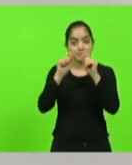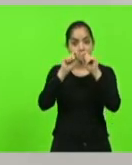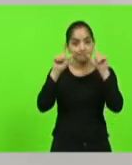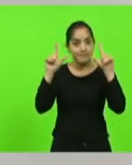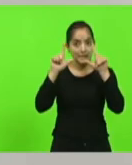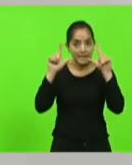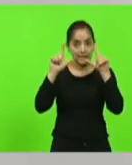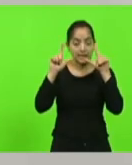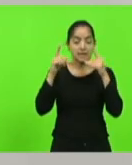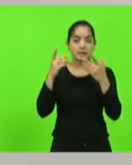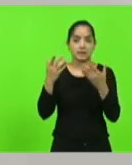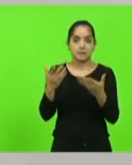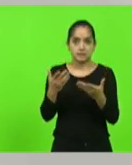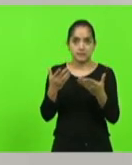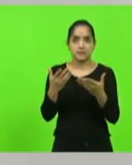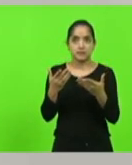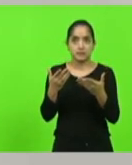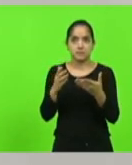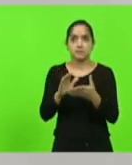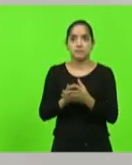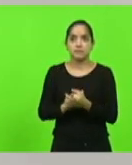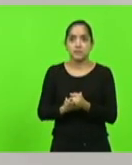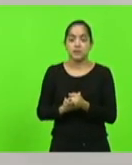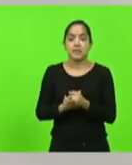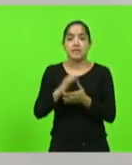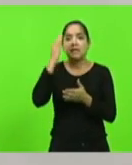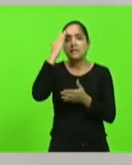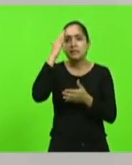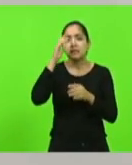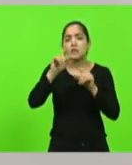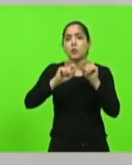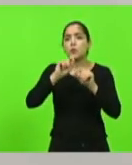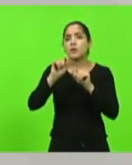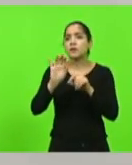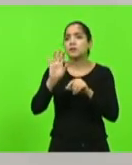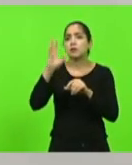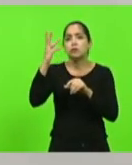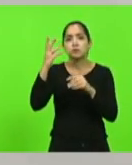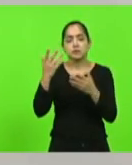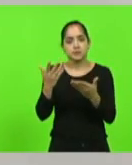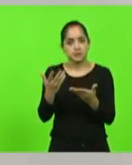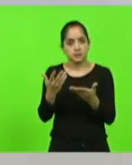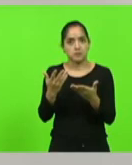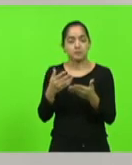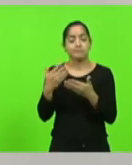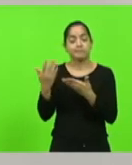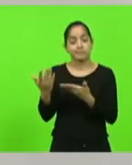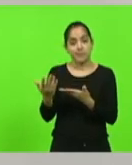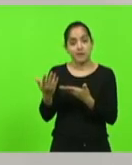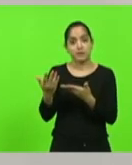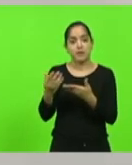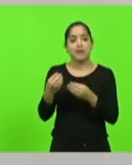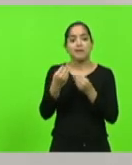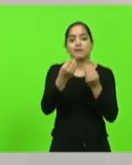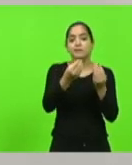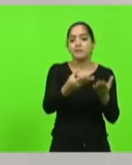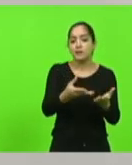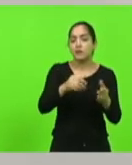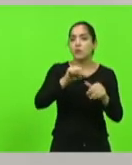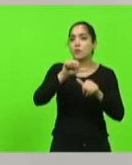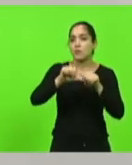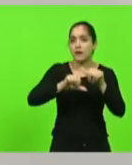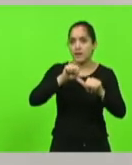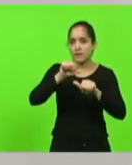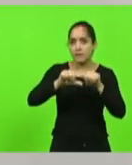alerta, o sinal amarelo, entender o que está acontecendo. É claro, o deputado entregou uma reforma feita,